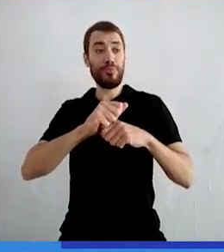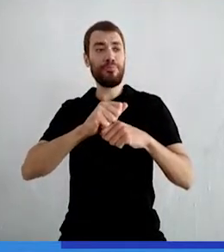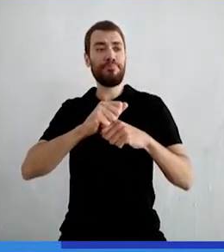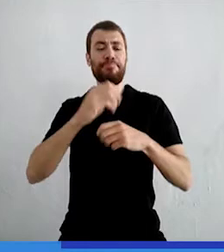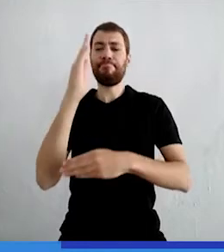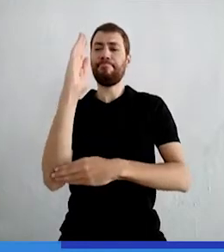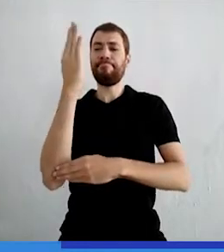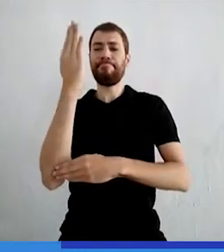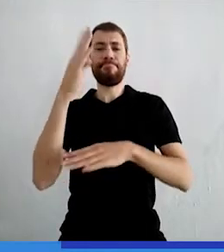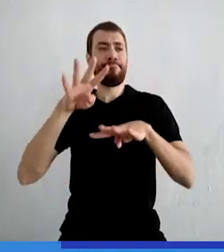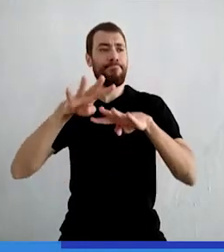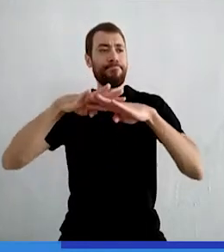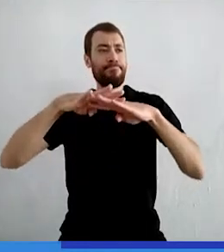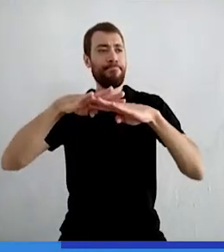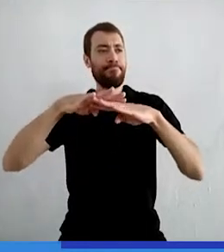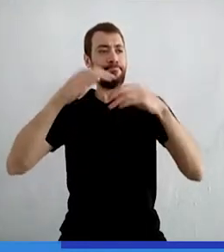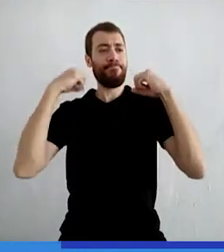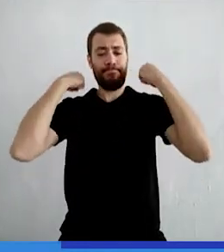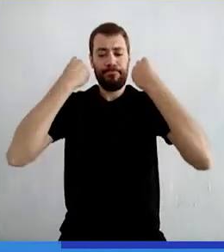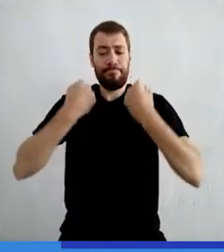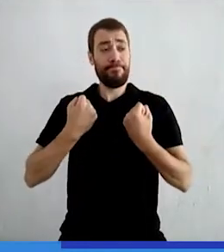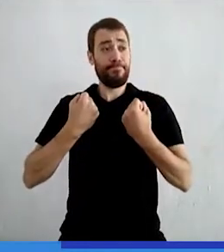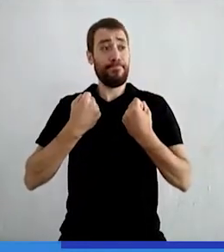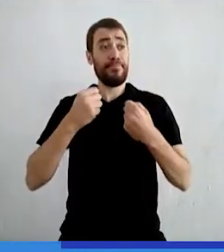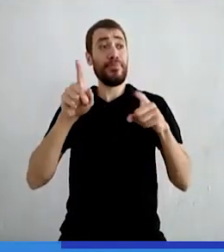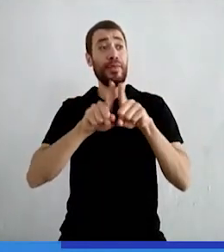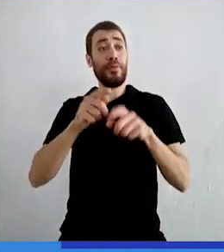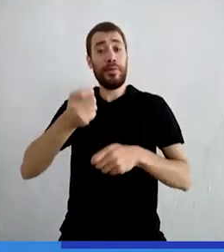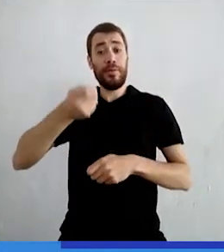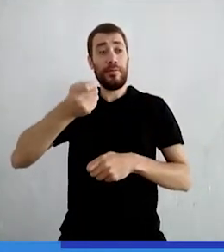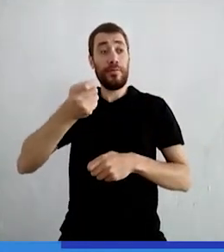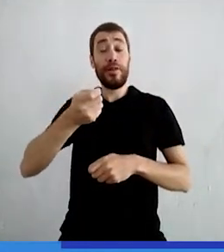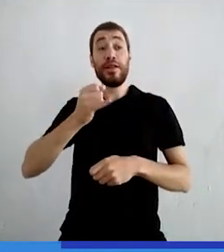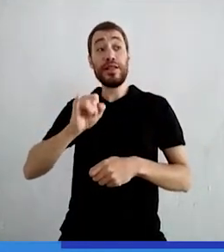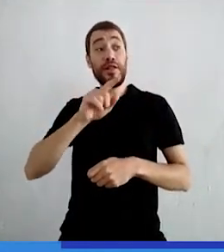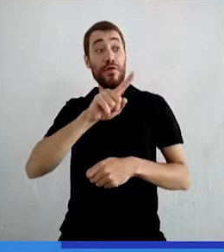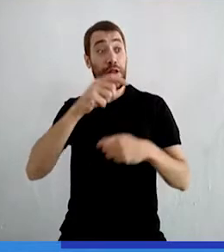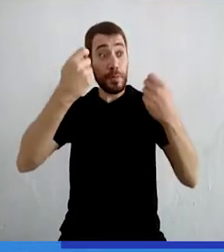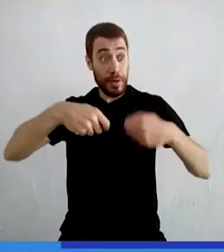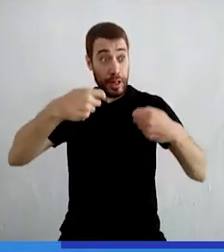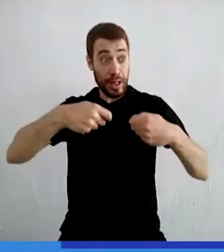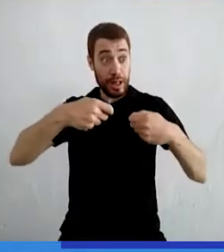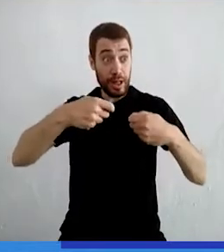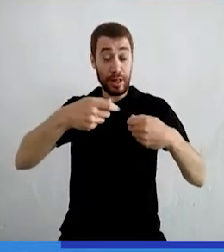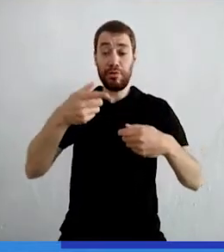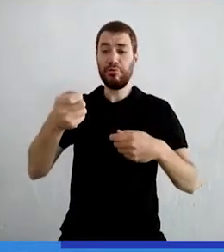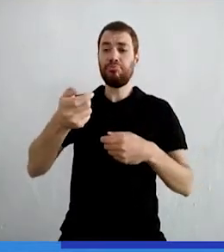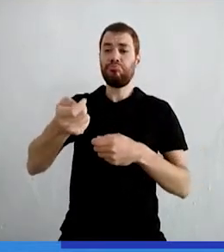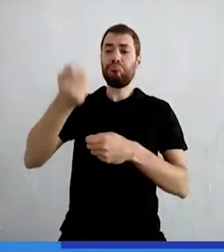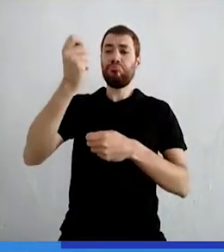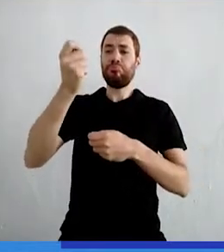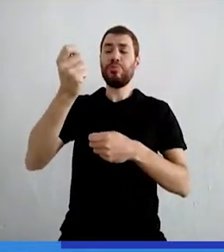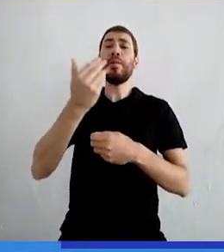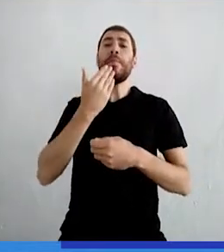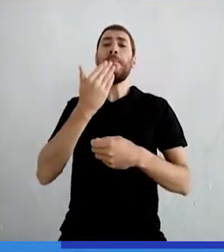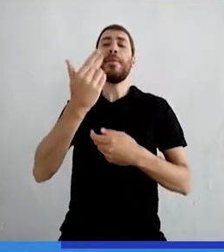Deu também uma varinha Quando Maria precisasse, era só segurar e pedir o